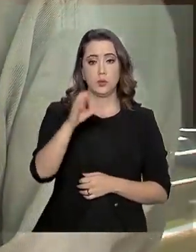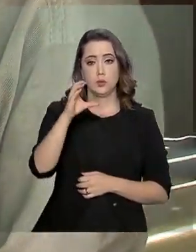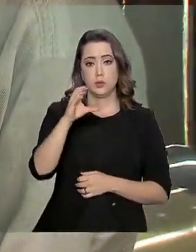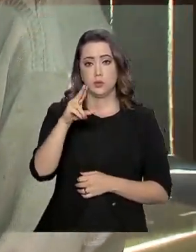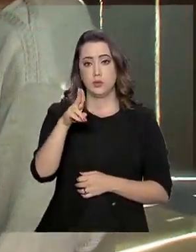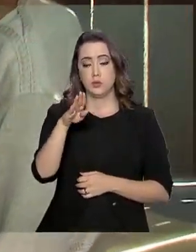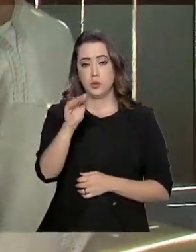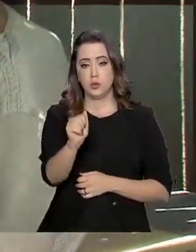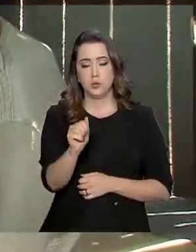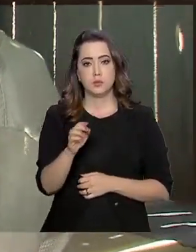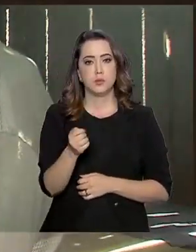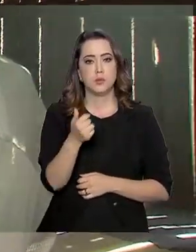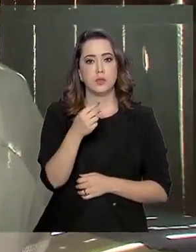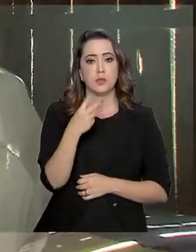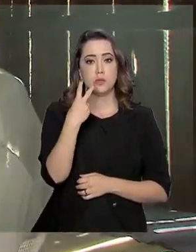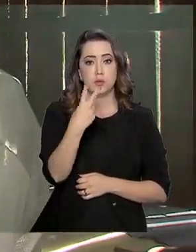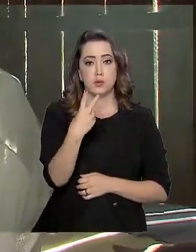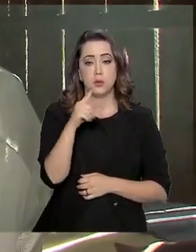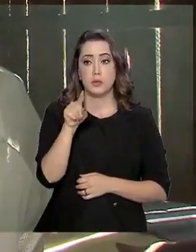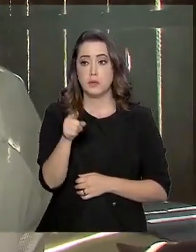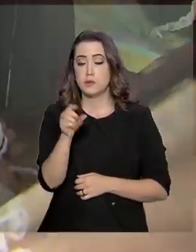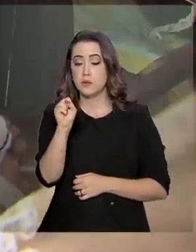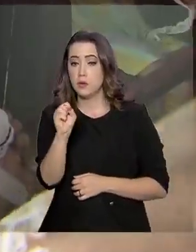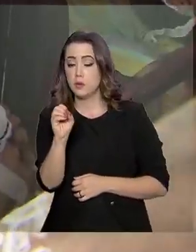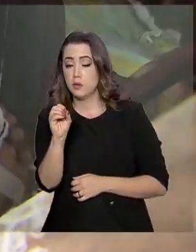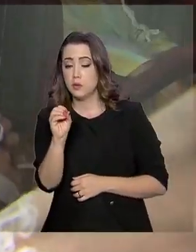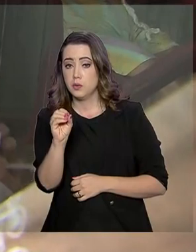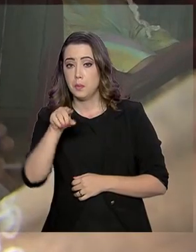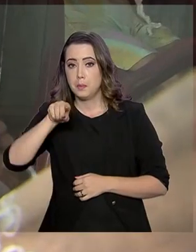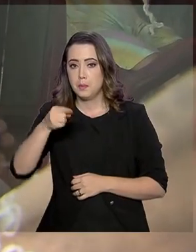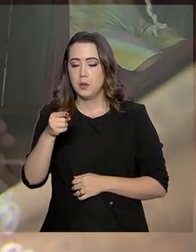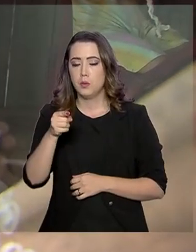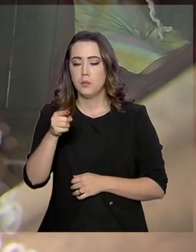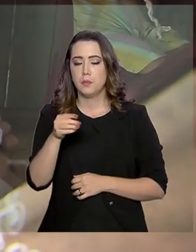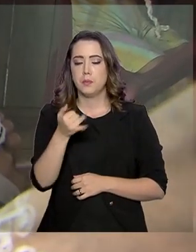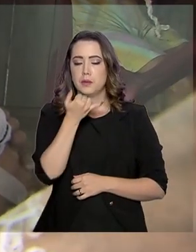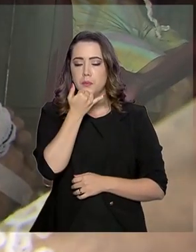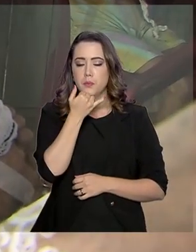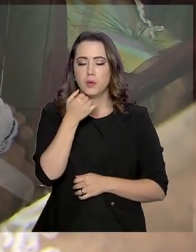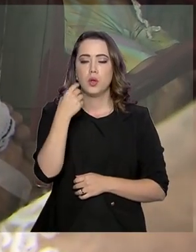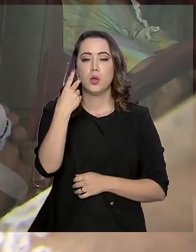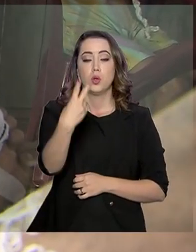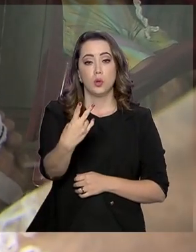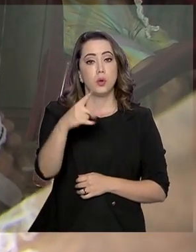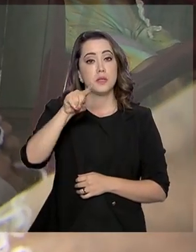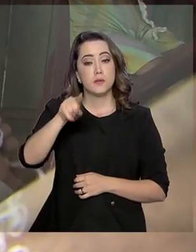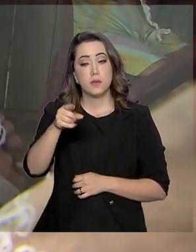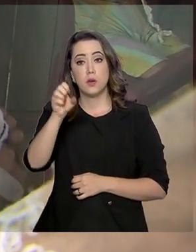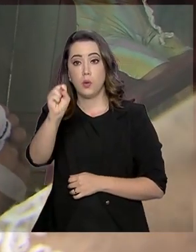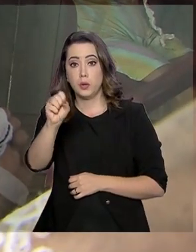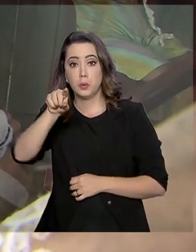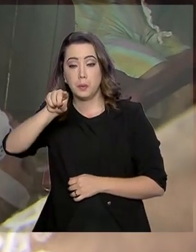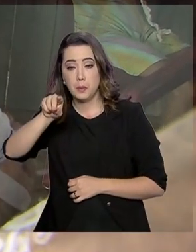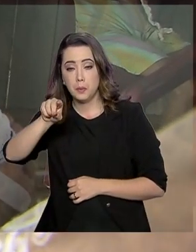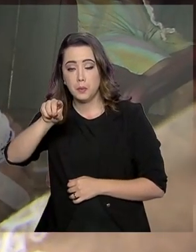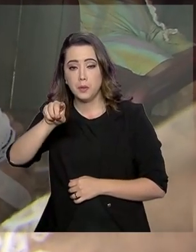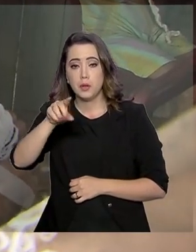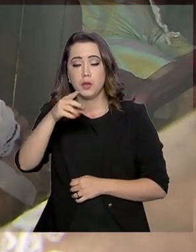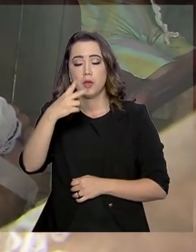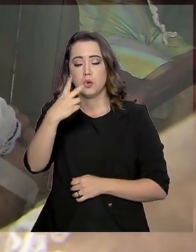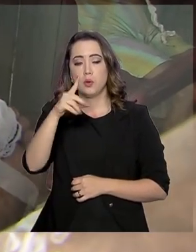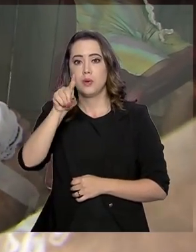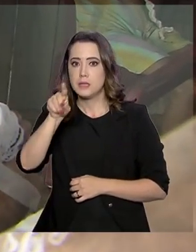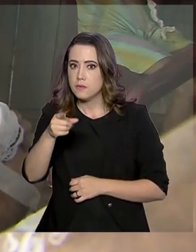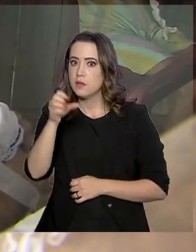quase 2.800 pedidos de refúgio ao governo brasileiro no ano passado. O país está em terceiro lugar em solicitações de refúgio,